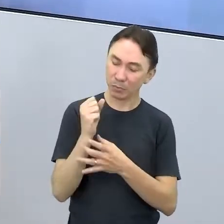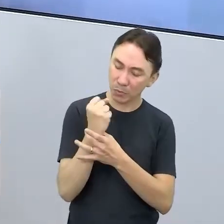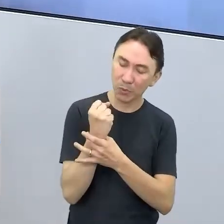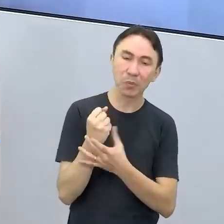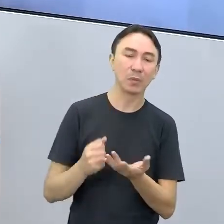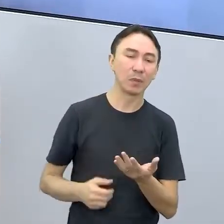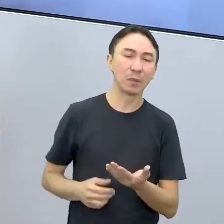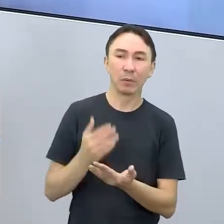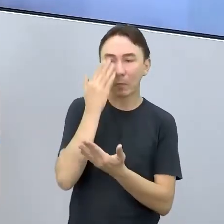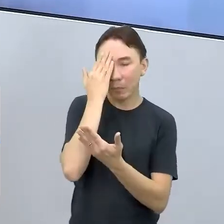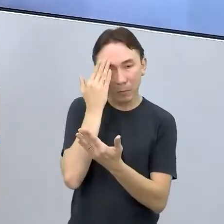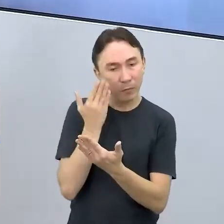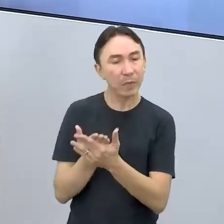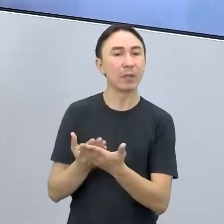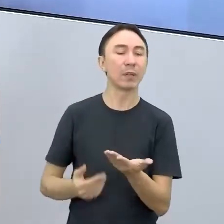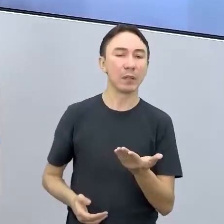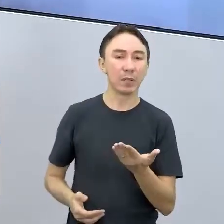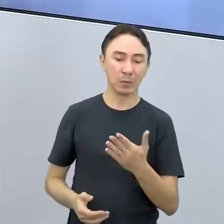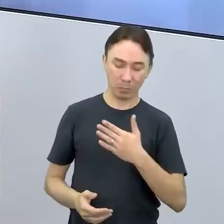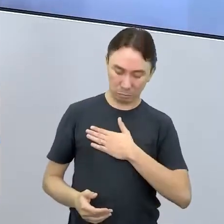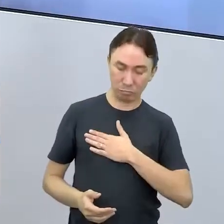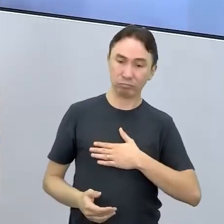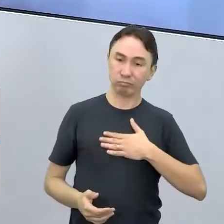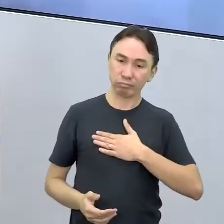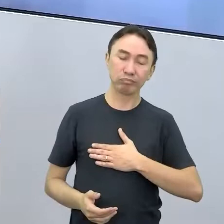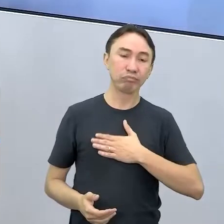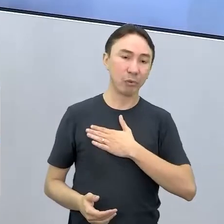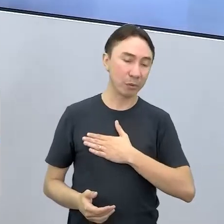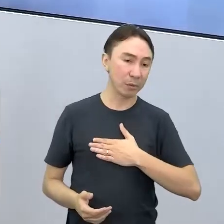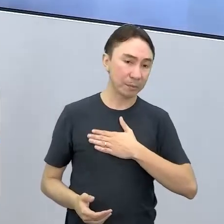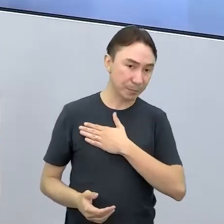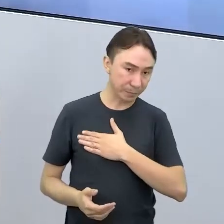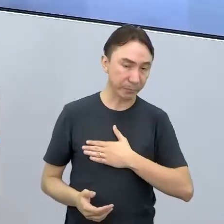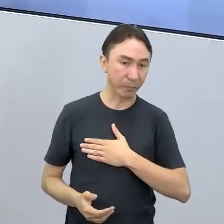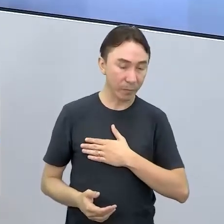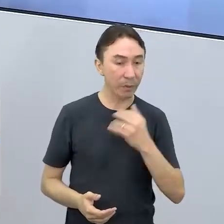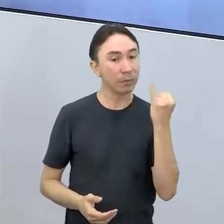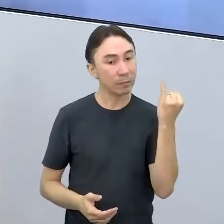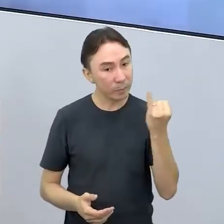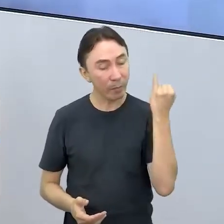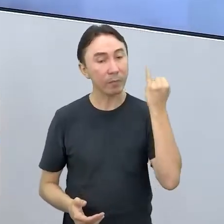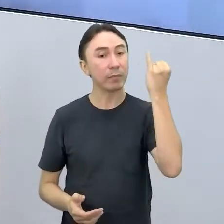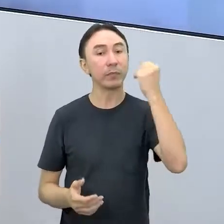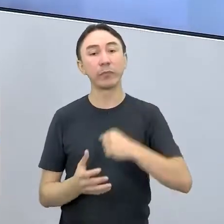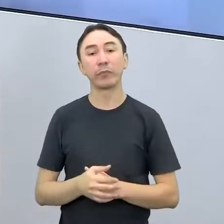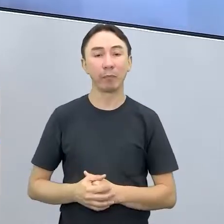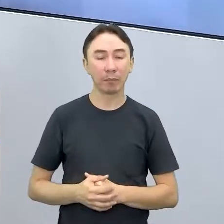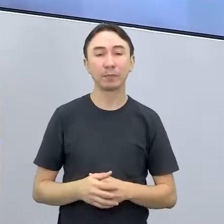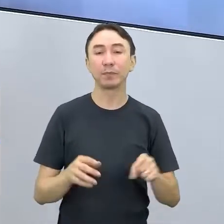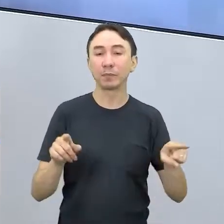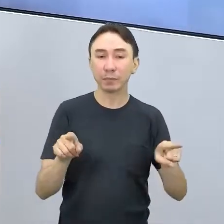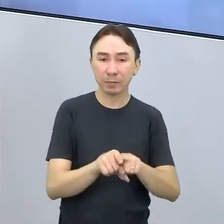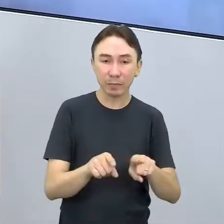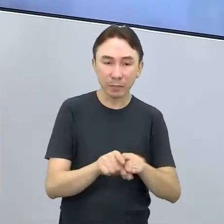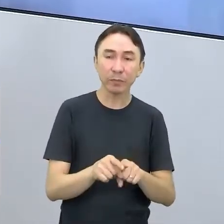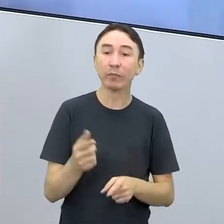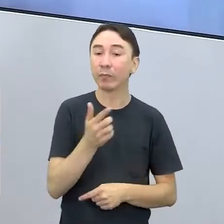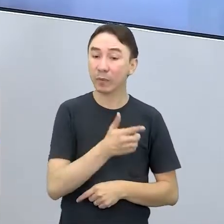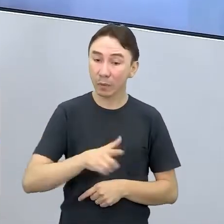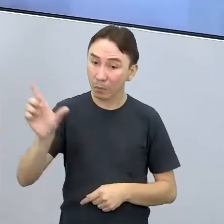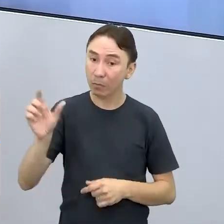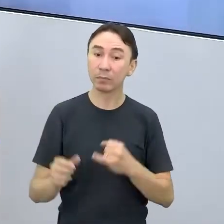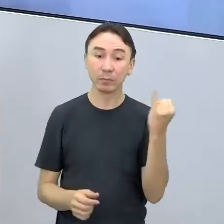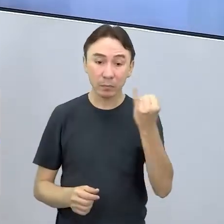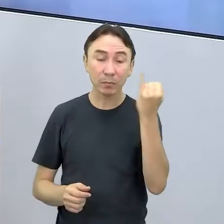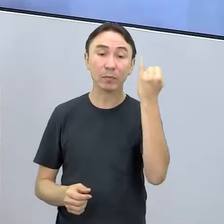confiança, onde elas se sentem confortáveis também. Então, isso é muito importante. Outra coisa que é interessante pontuar aí nesse